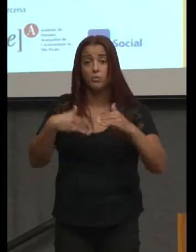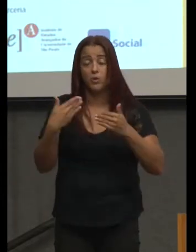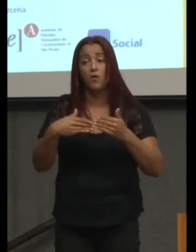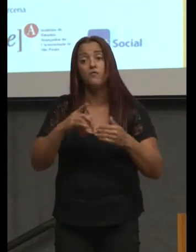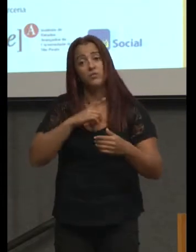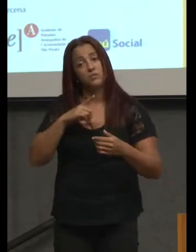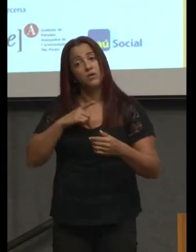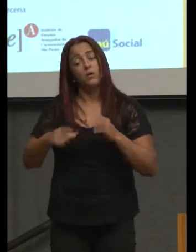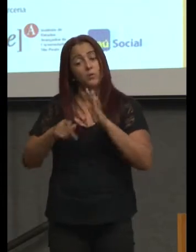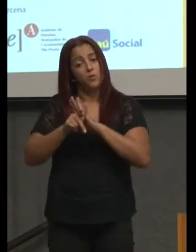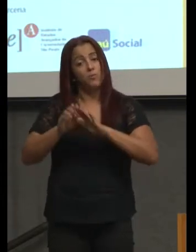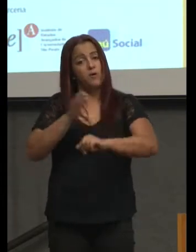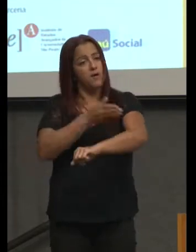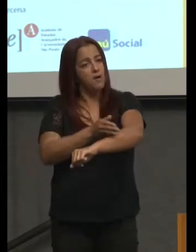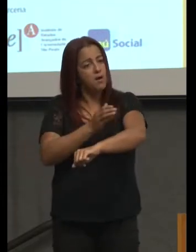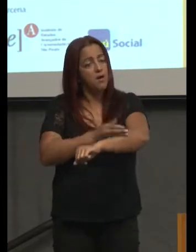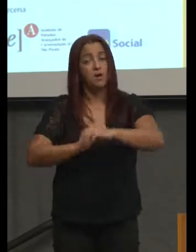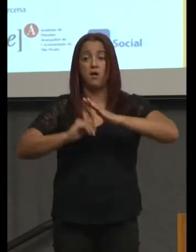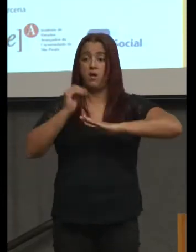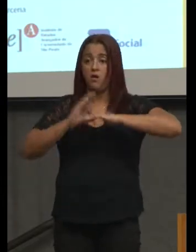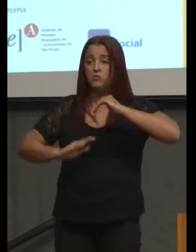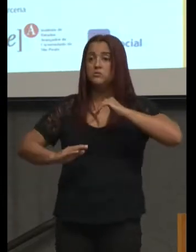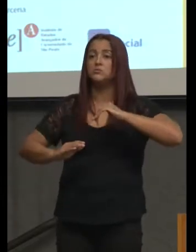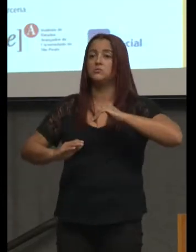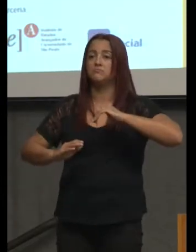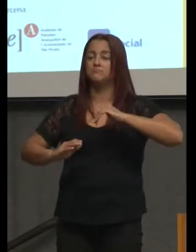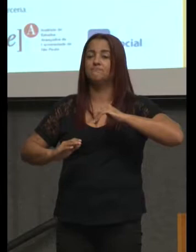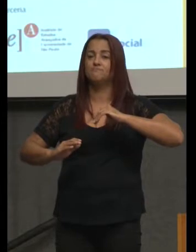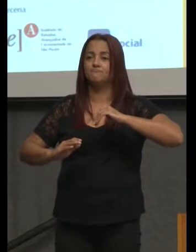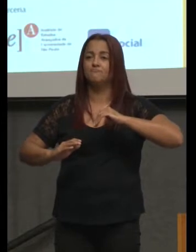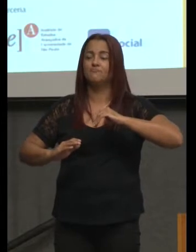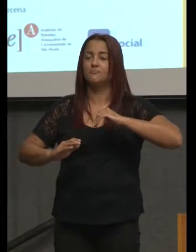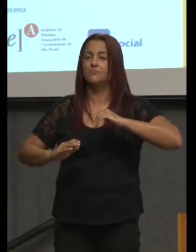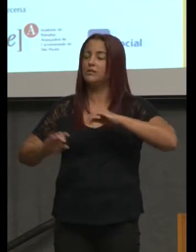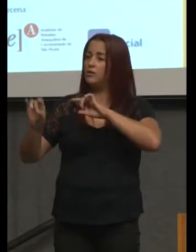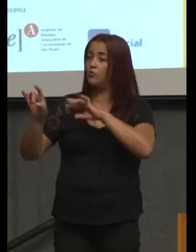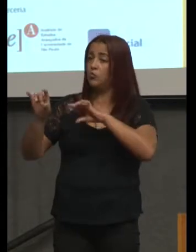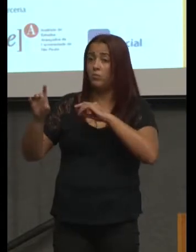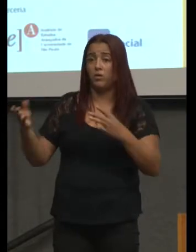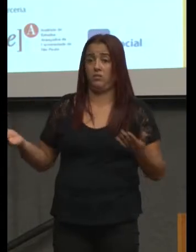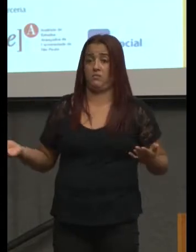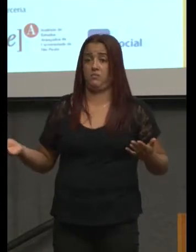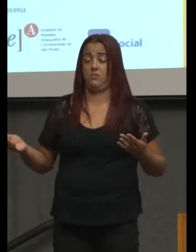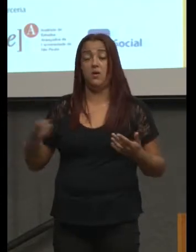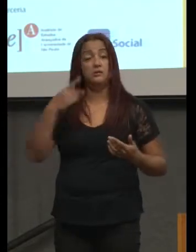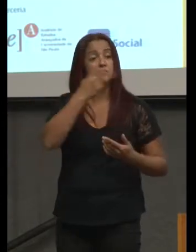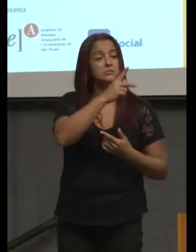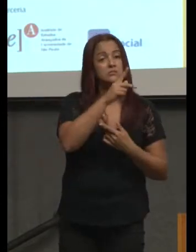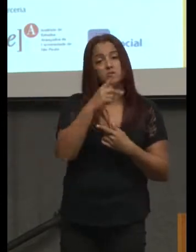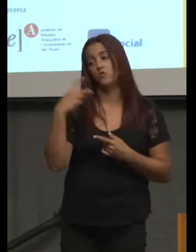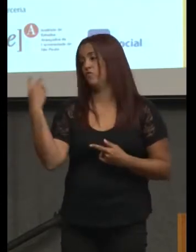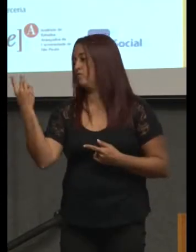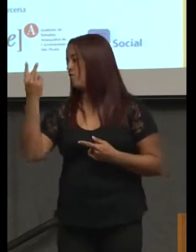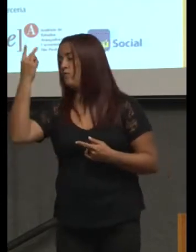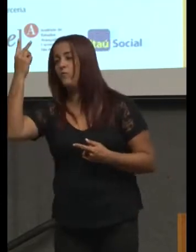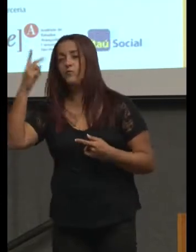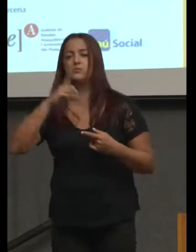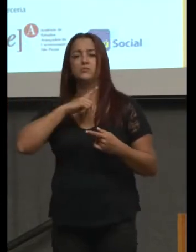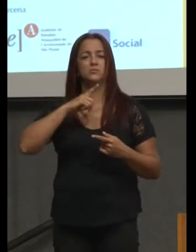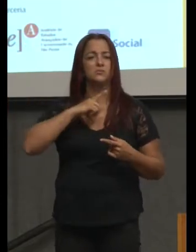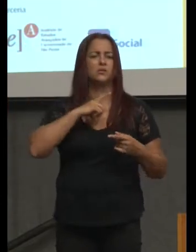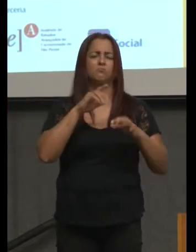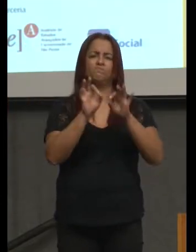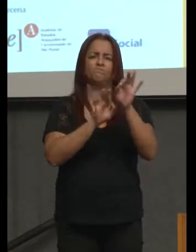autonomia. Você usa os seus valores, pega uma situação problemática, seja ambiental, seja social,